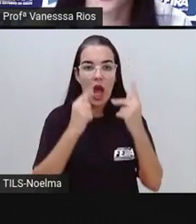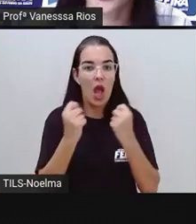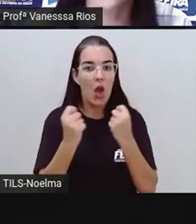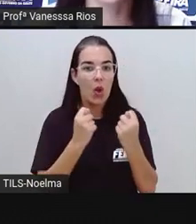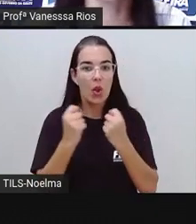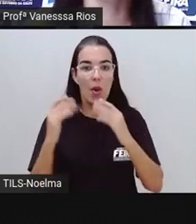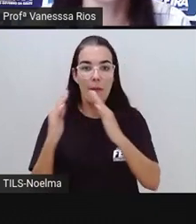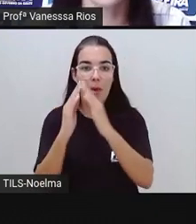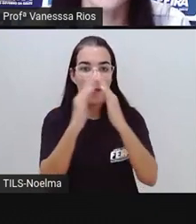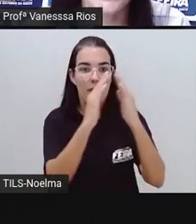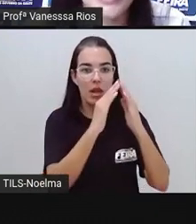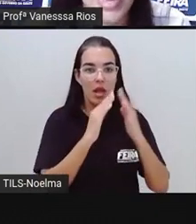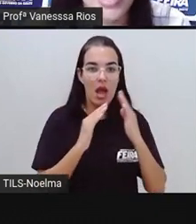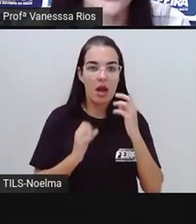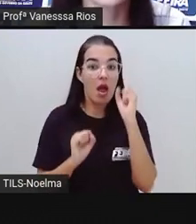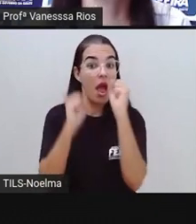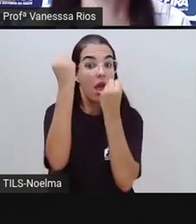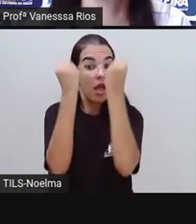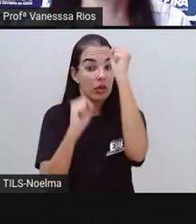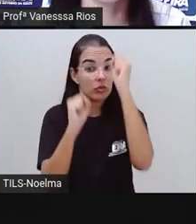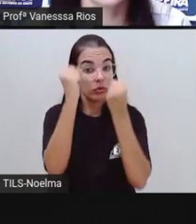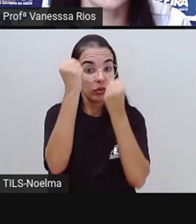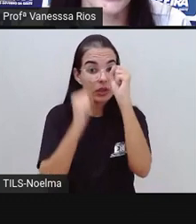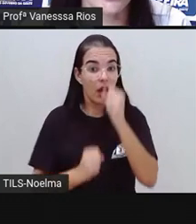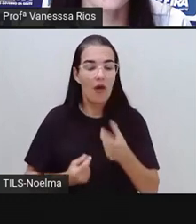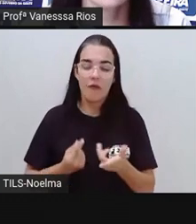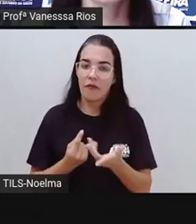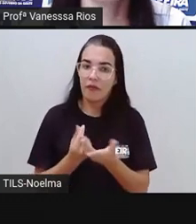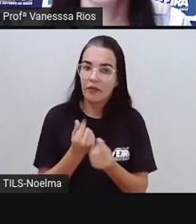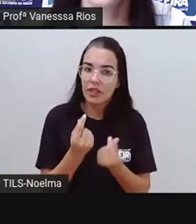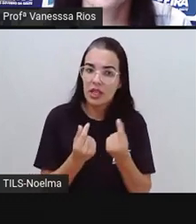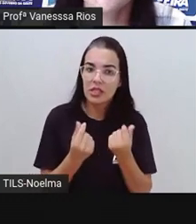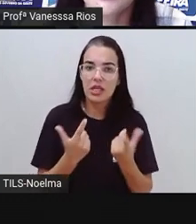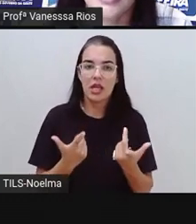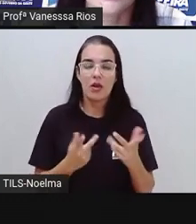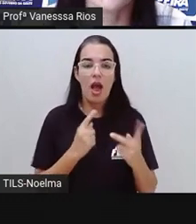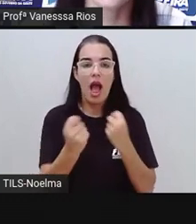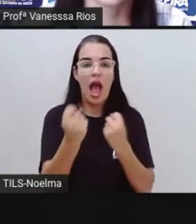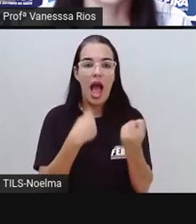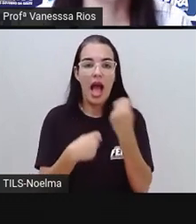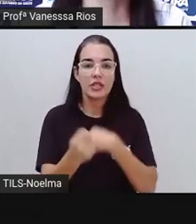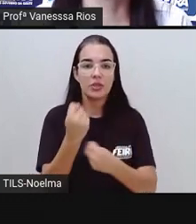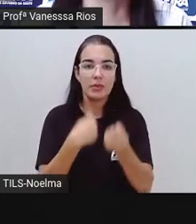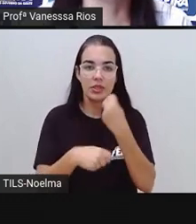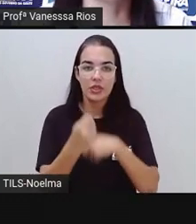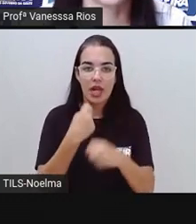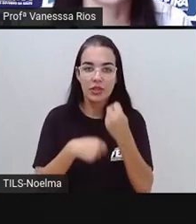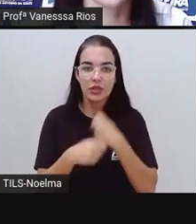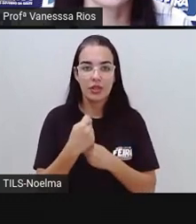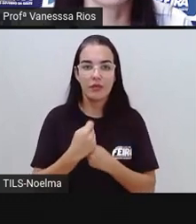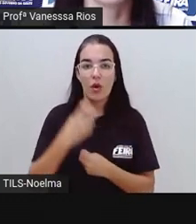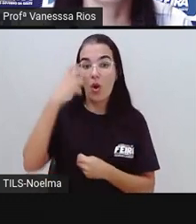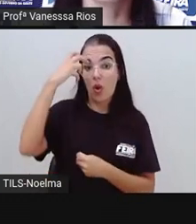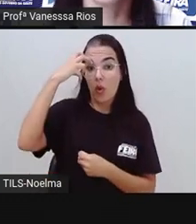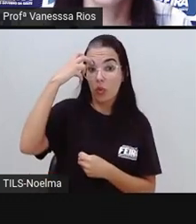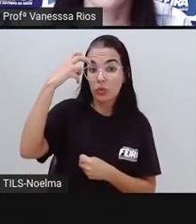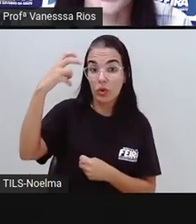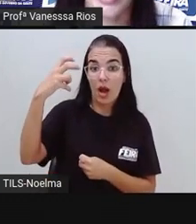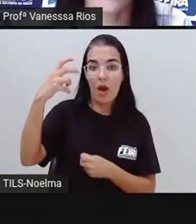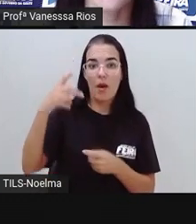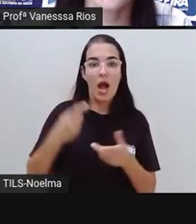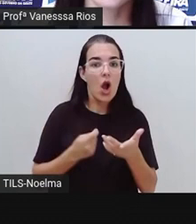econômico, imobiliário, industrial, financeiro, administrativo,